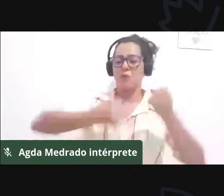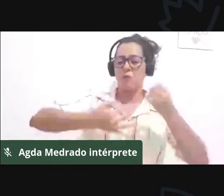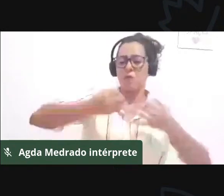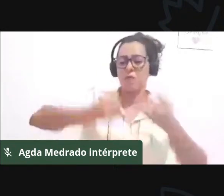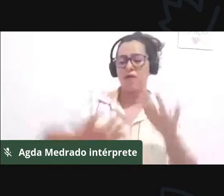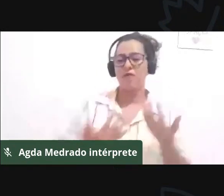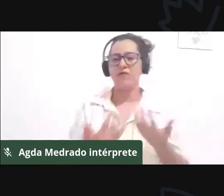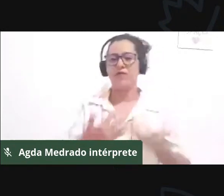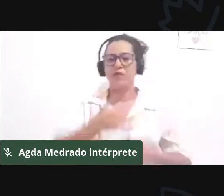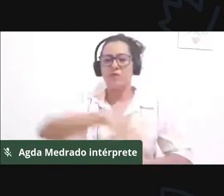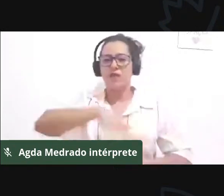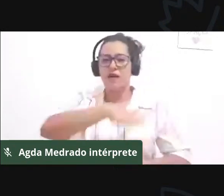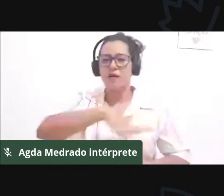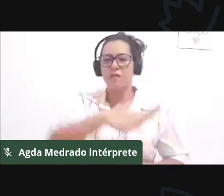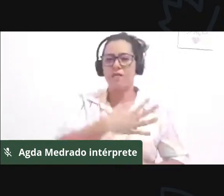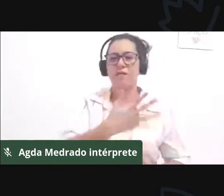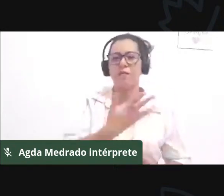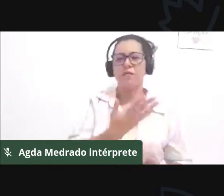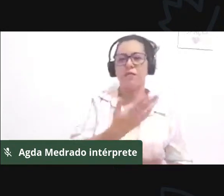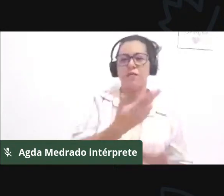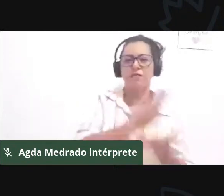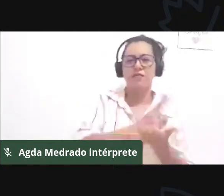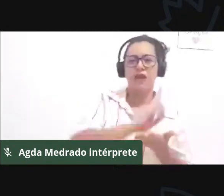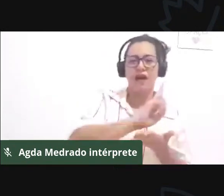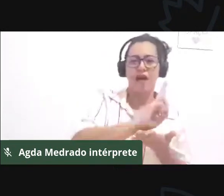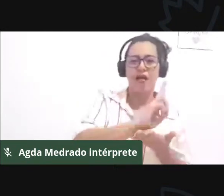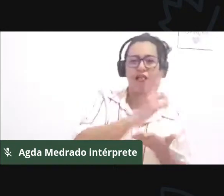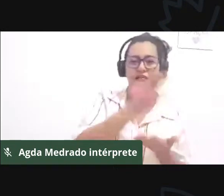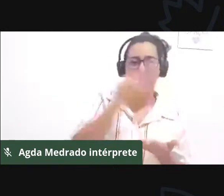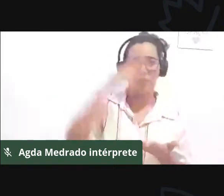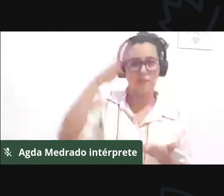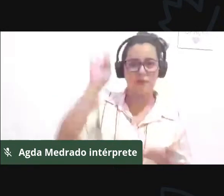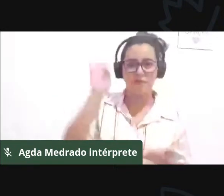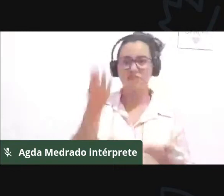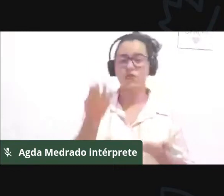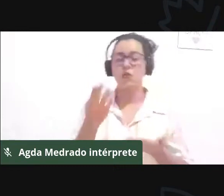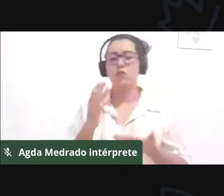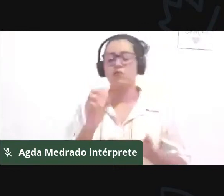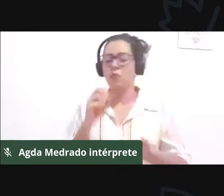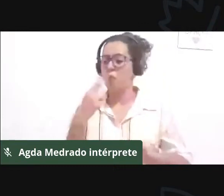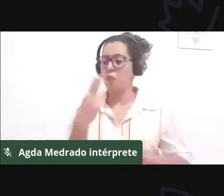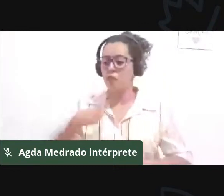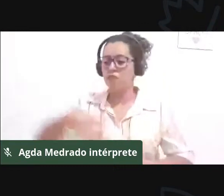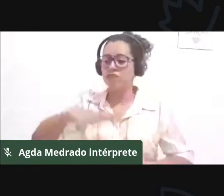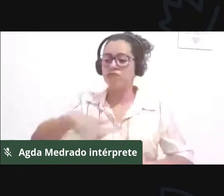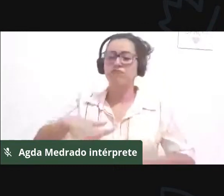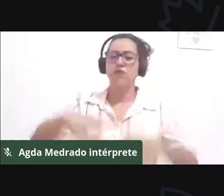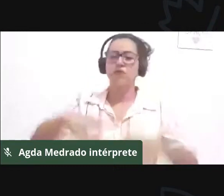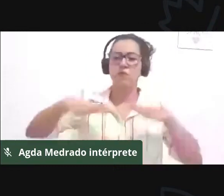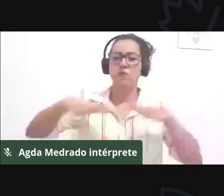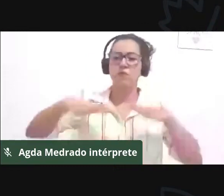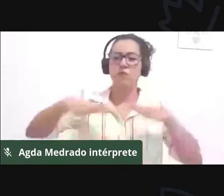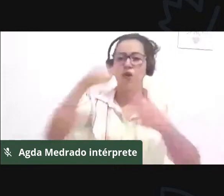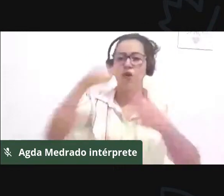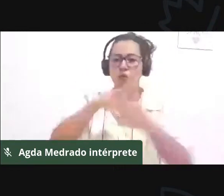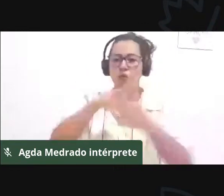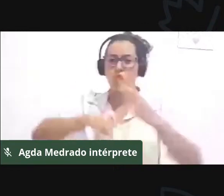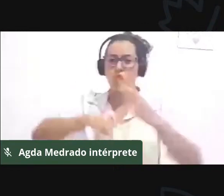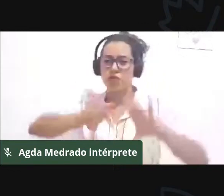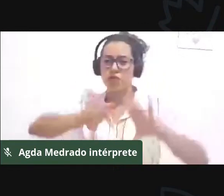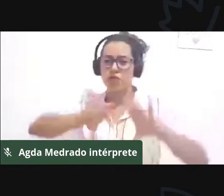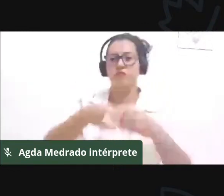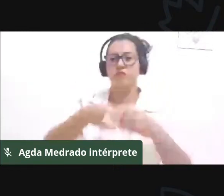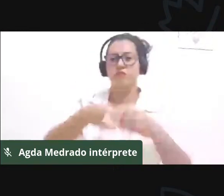nos espaços de luta coletiva, seja nos espaços informais, inclusive dentro dos nossos territórios.